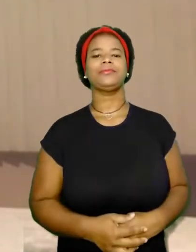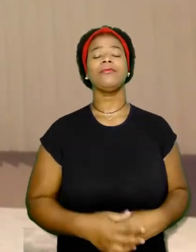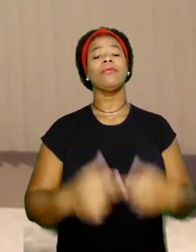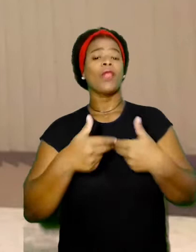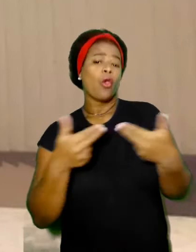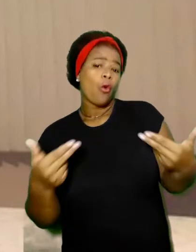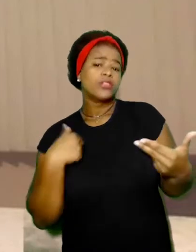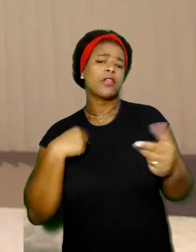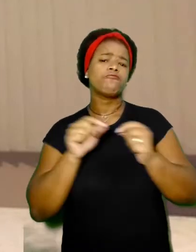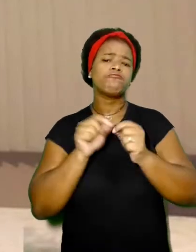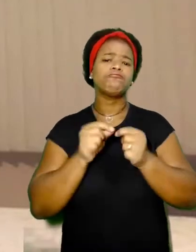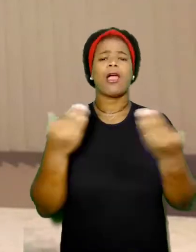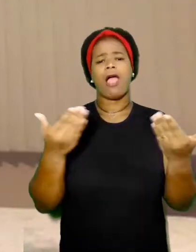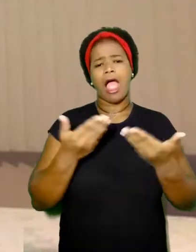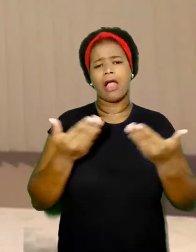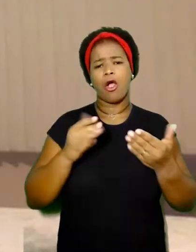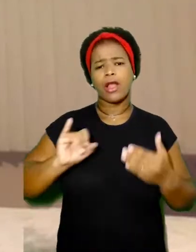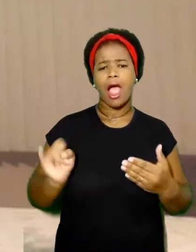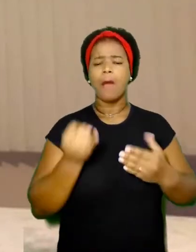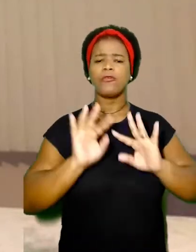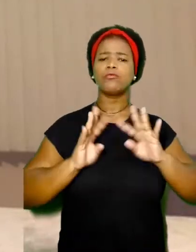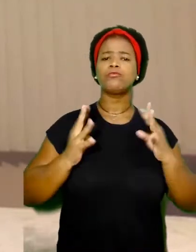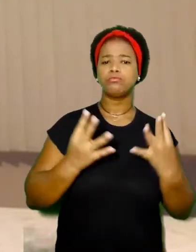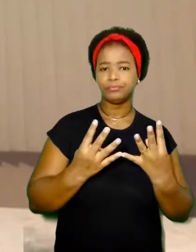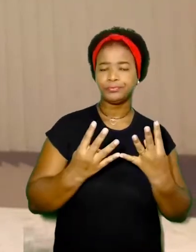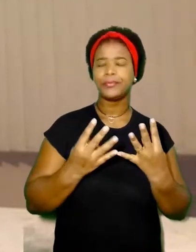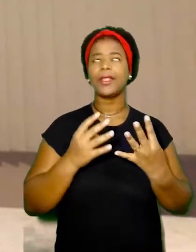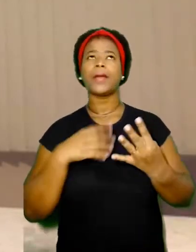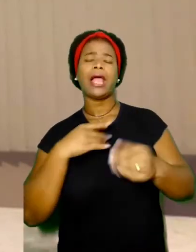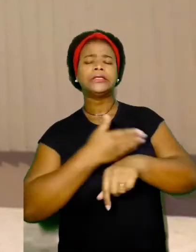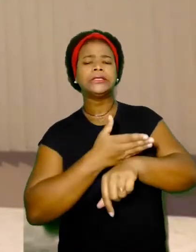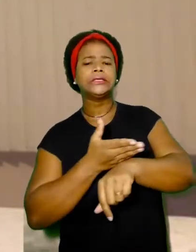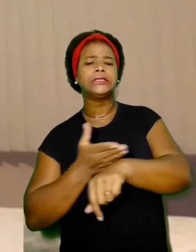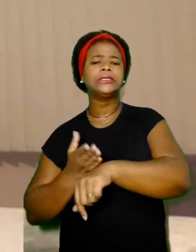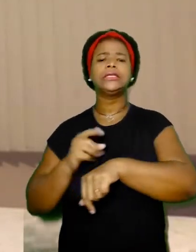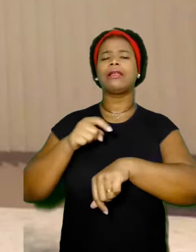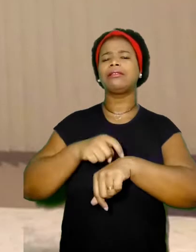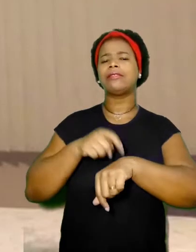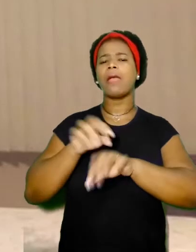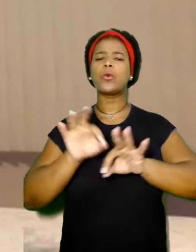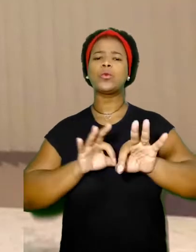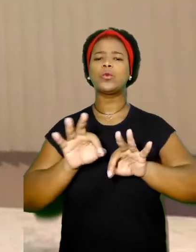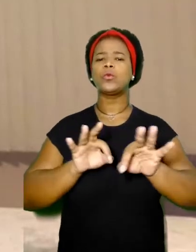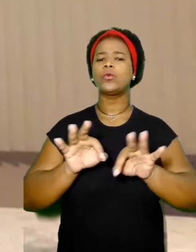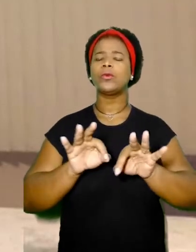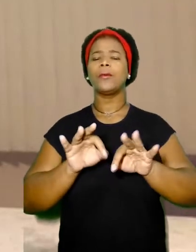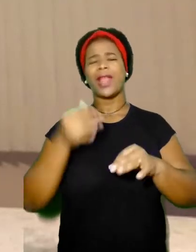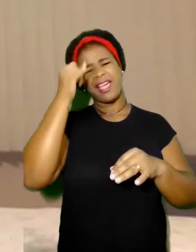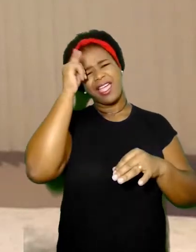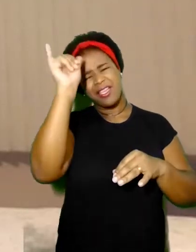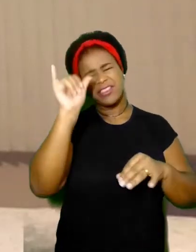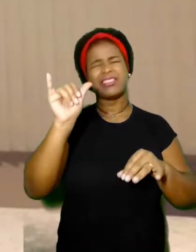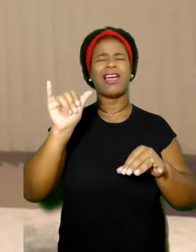coisas que eu tenho feito agora na quarentena Pra passar o tempo, driblar um pouco essa